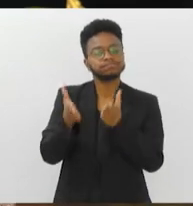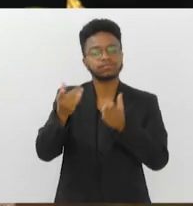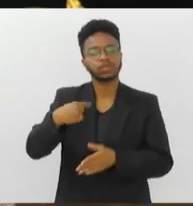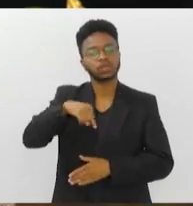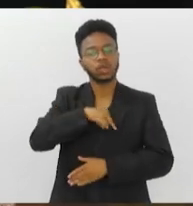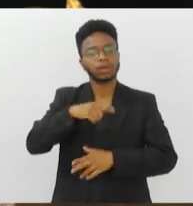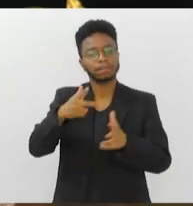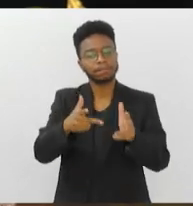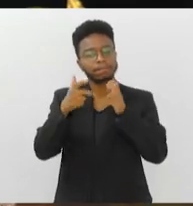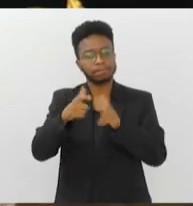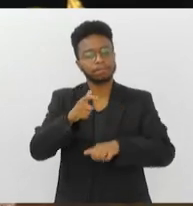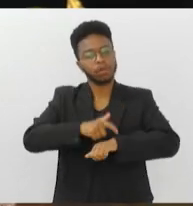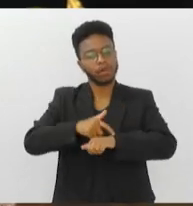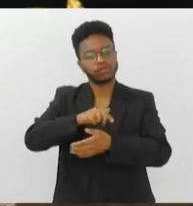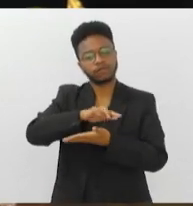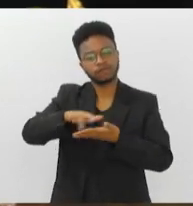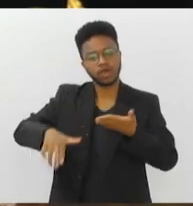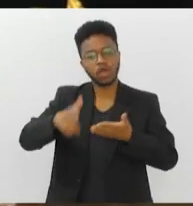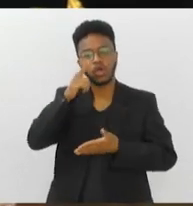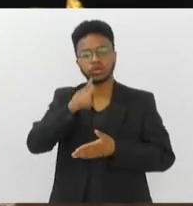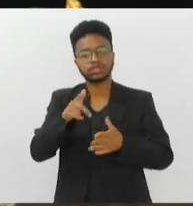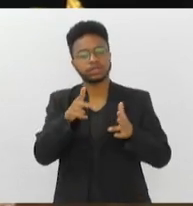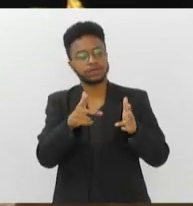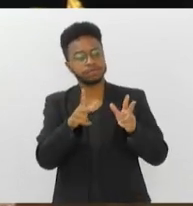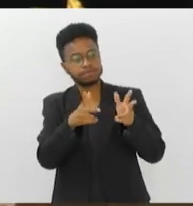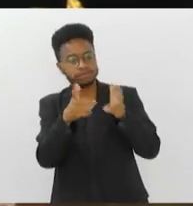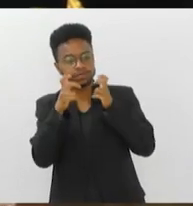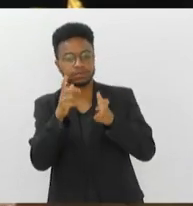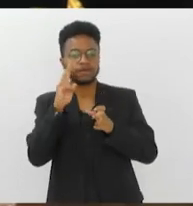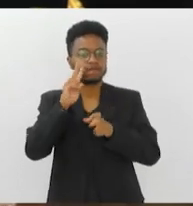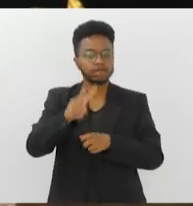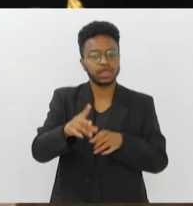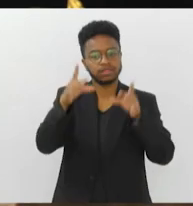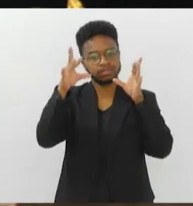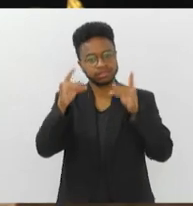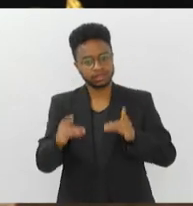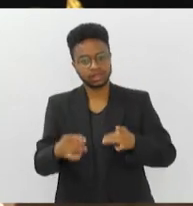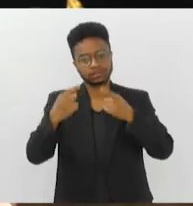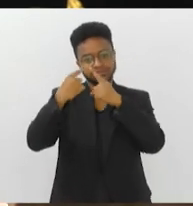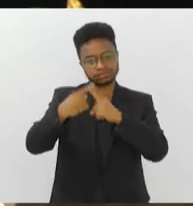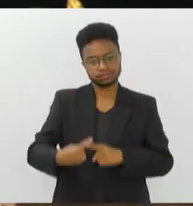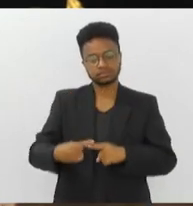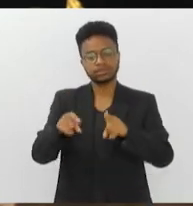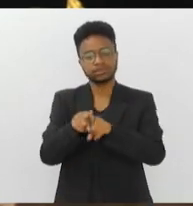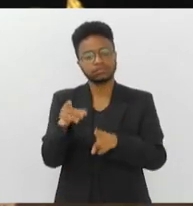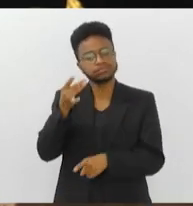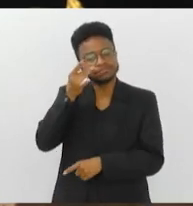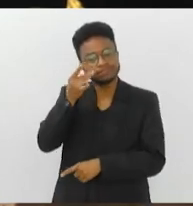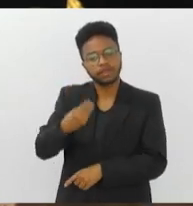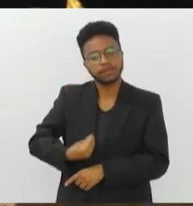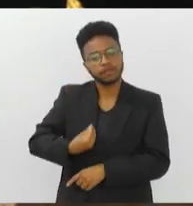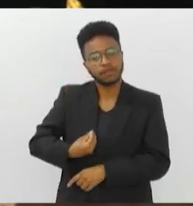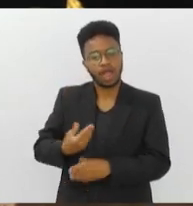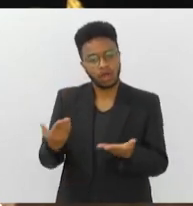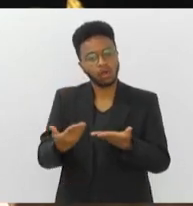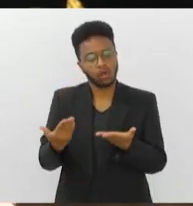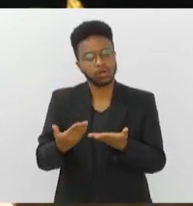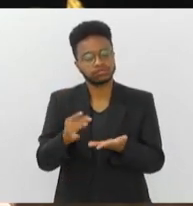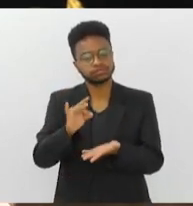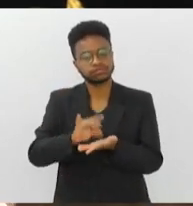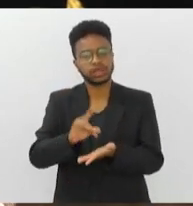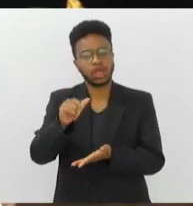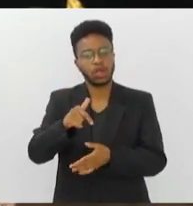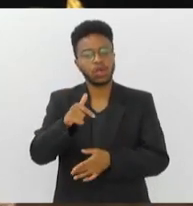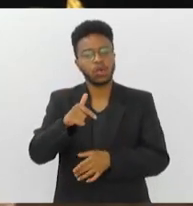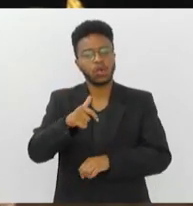momentos em que a gente consegue visualizar cada detalhe do jogo, né, e estar presente nesse momento foi uma forma em